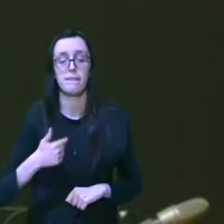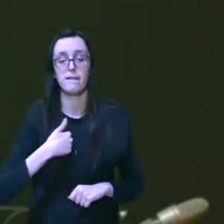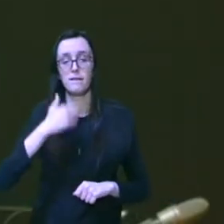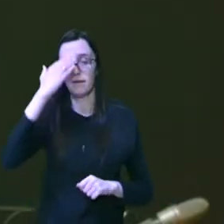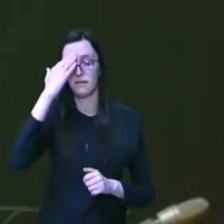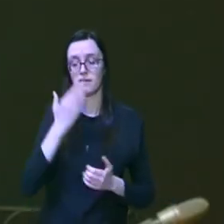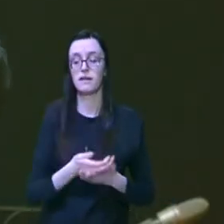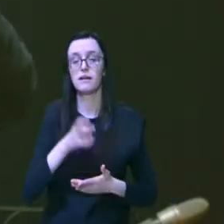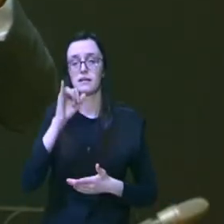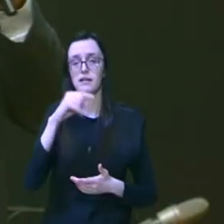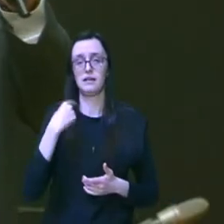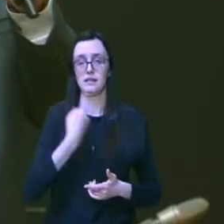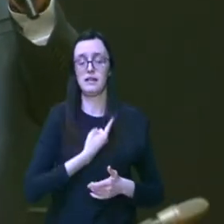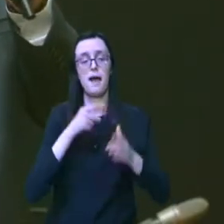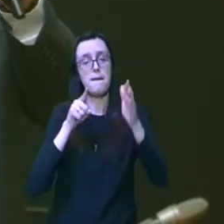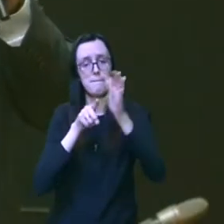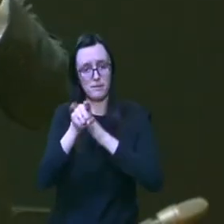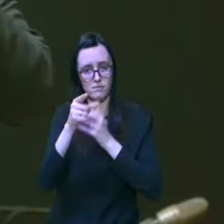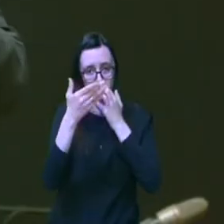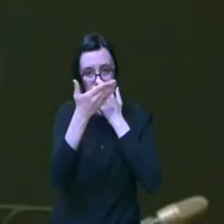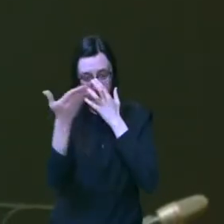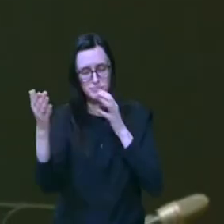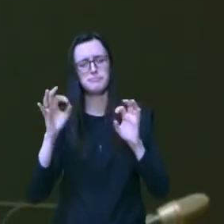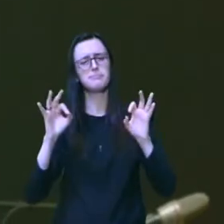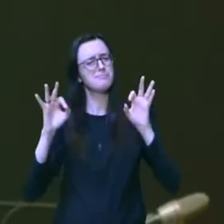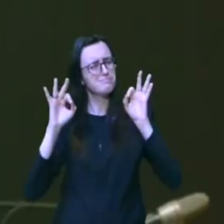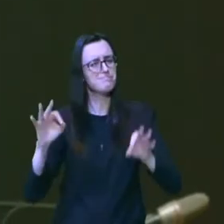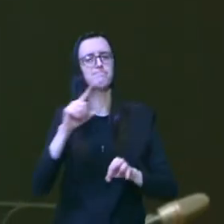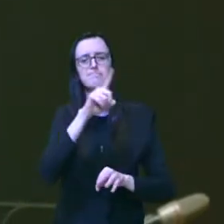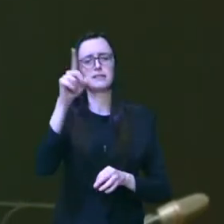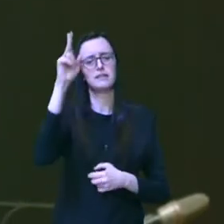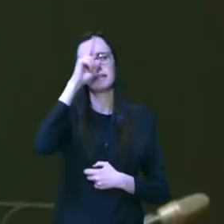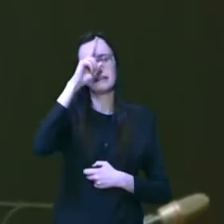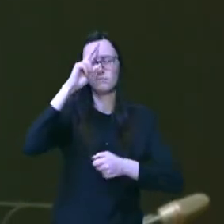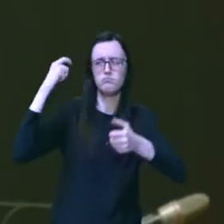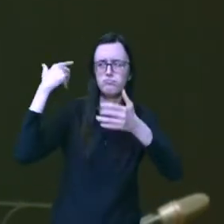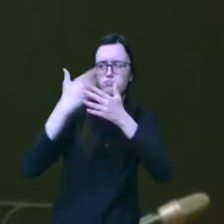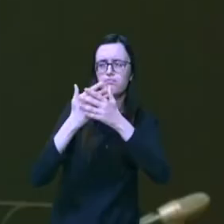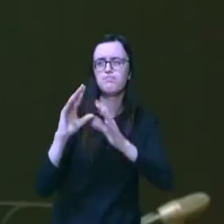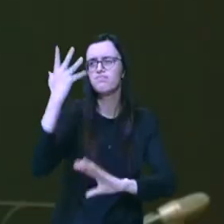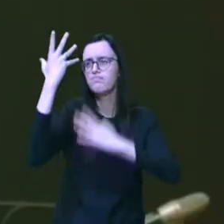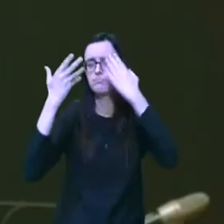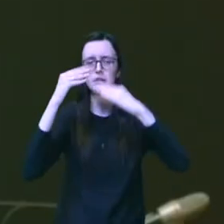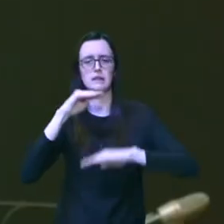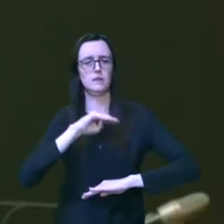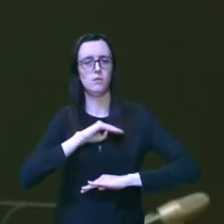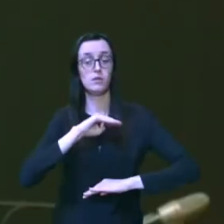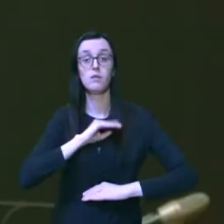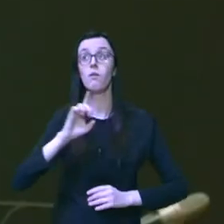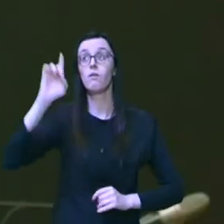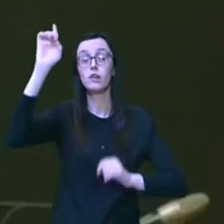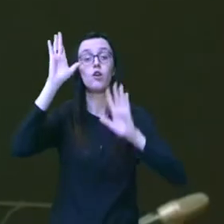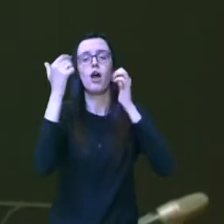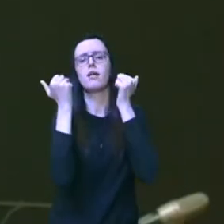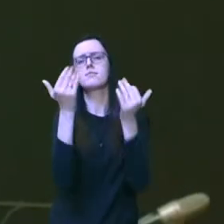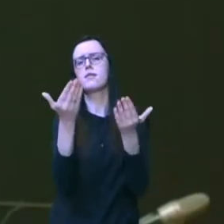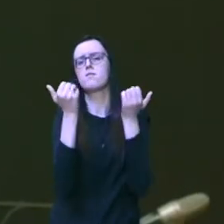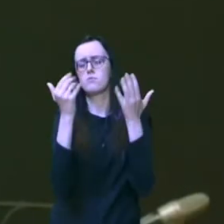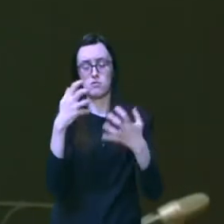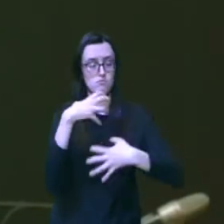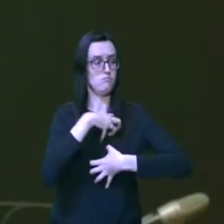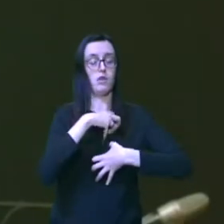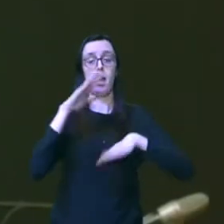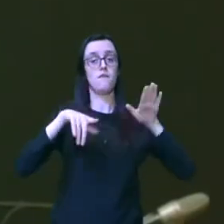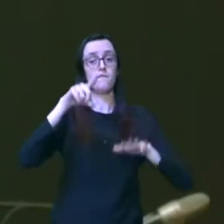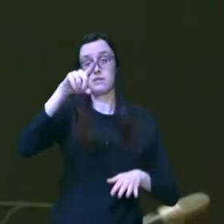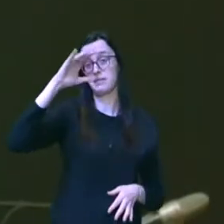fosse perguntar pra vocês aqui certamente vocês teriam lembranças de situações inusitadas onde Deus proveu de uma maneira que